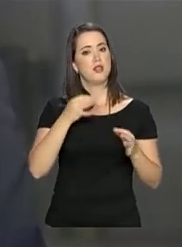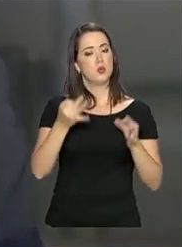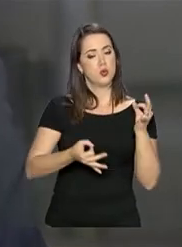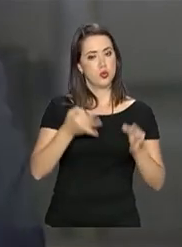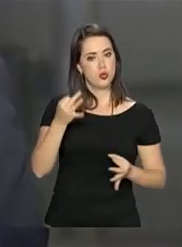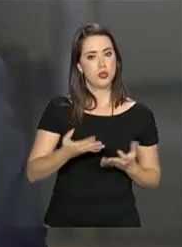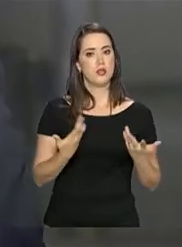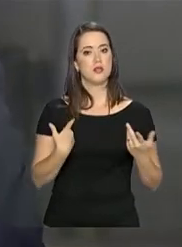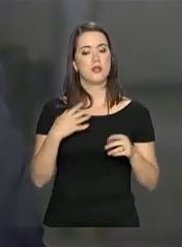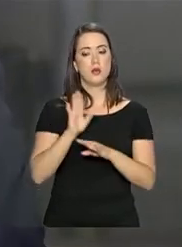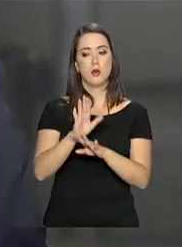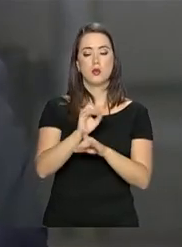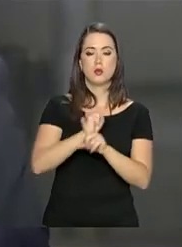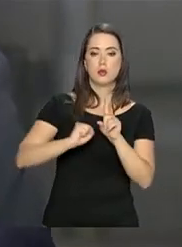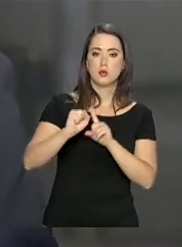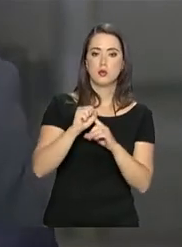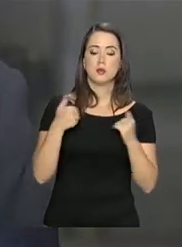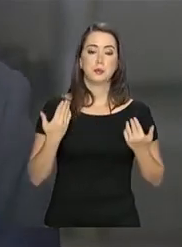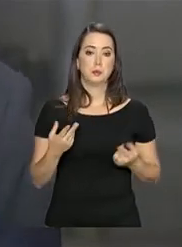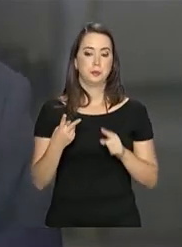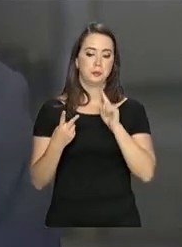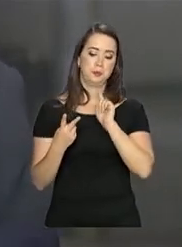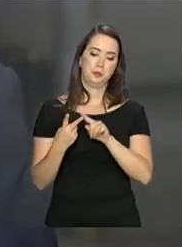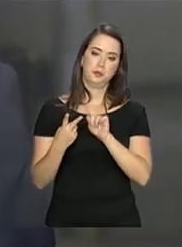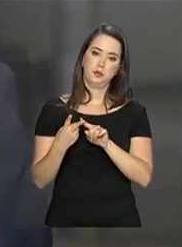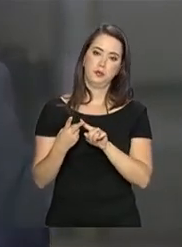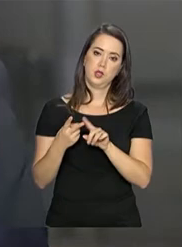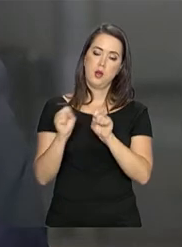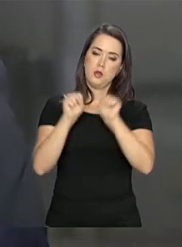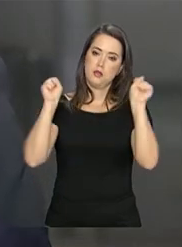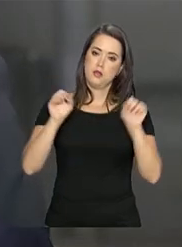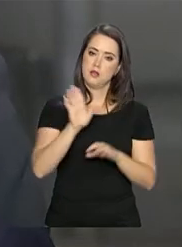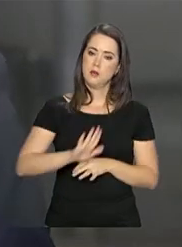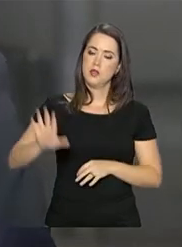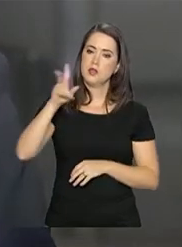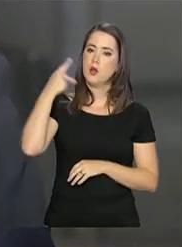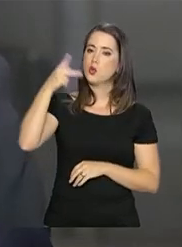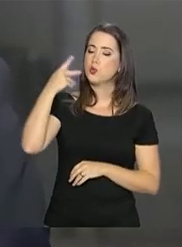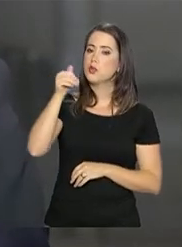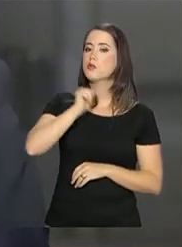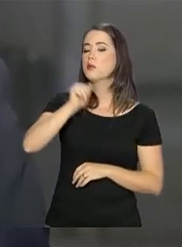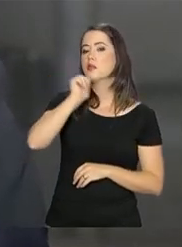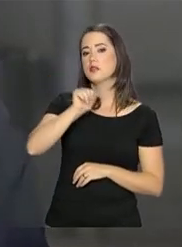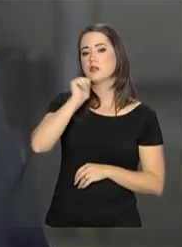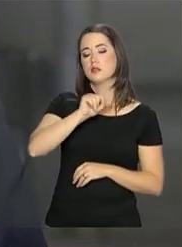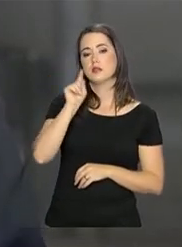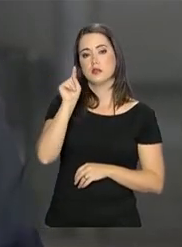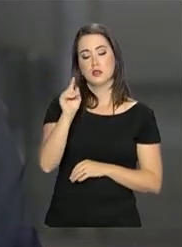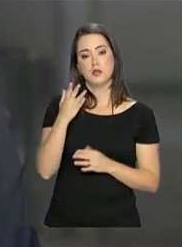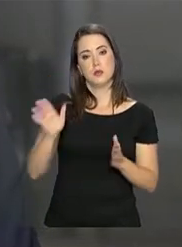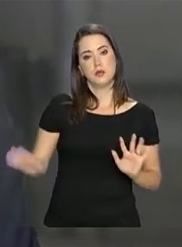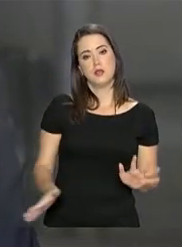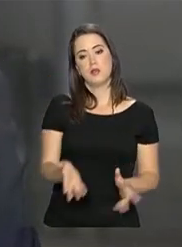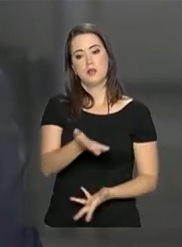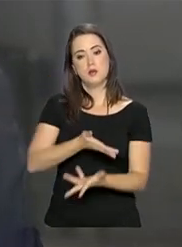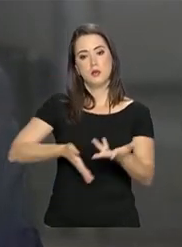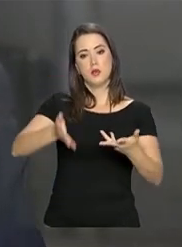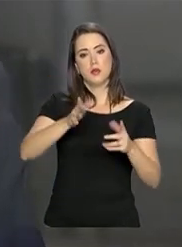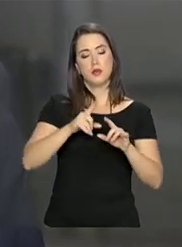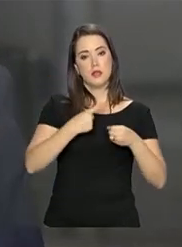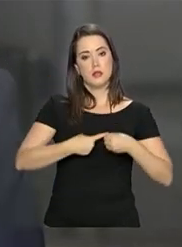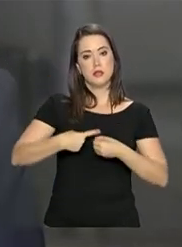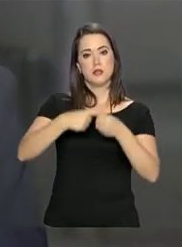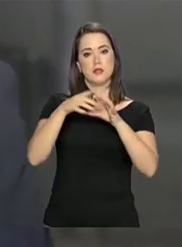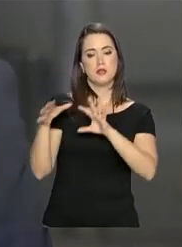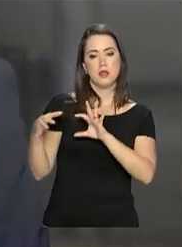justiça e assistência social. A outra é o Sistema Nacional de Políticas para as Mulheres, para envolver municípios,